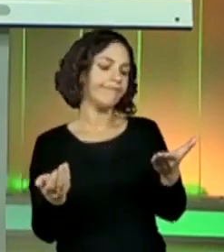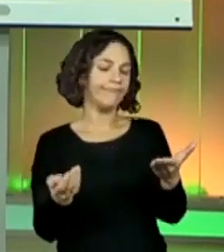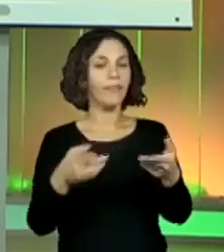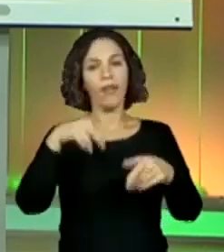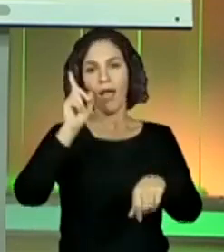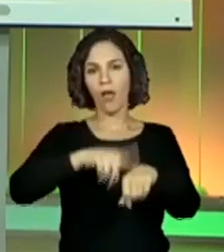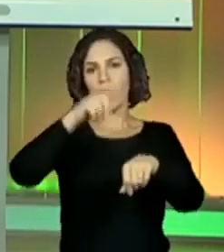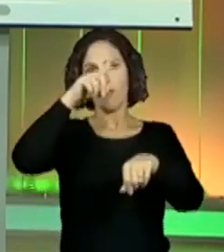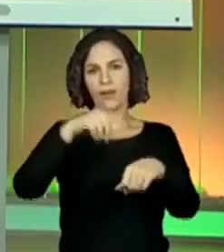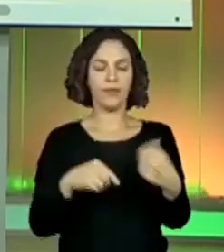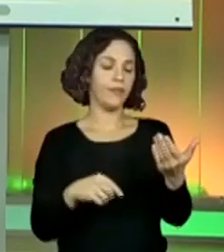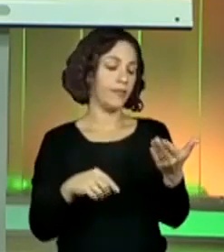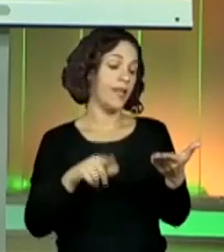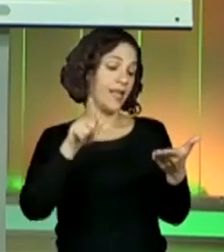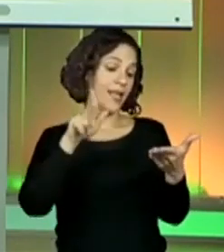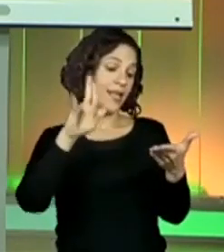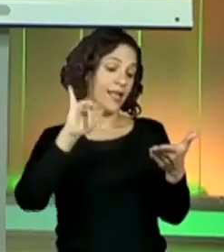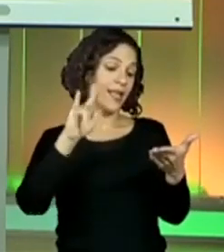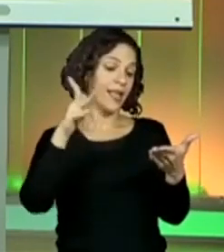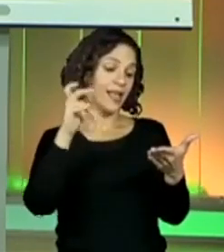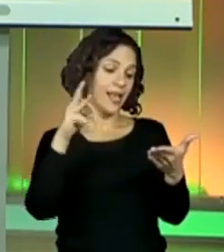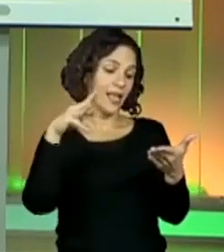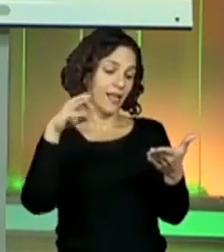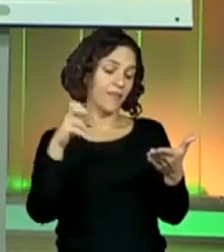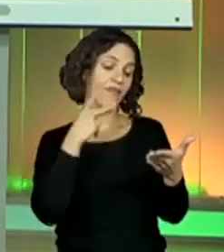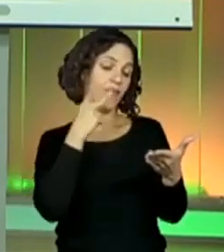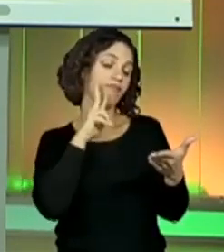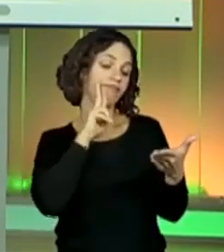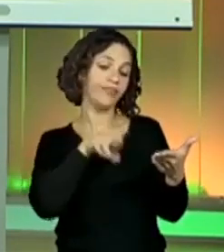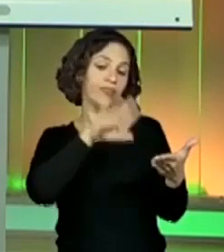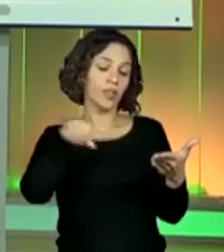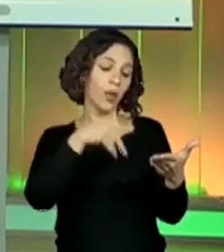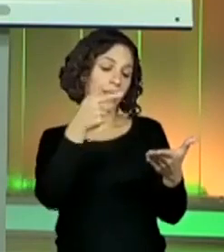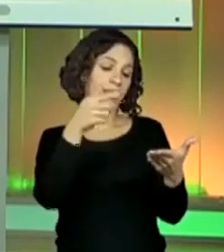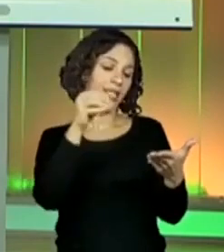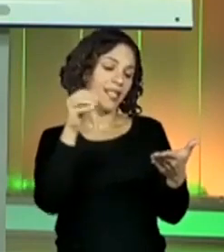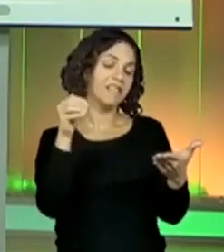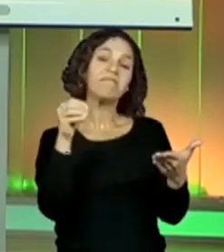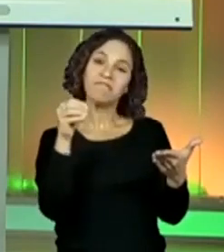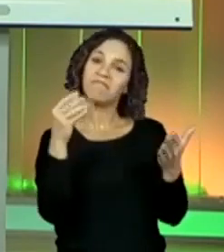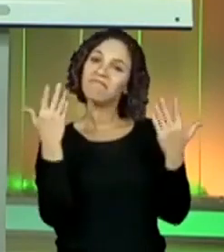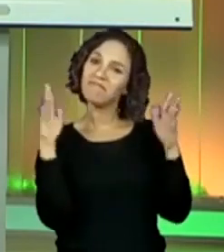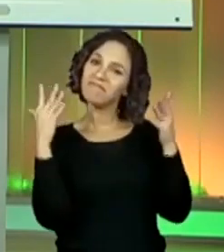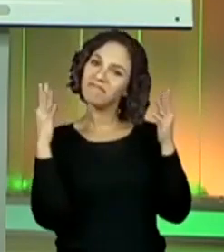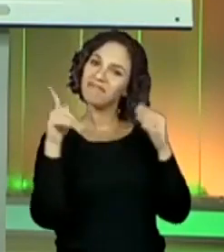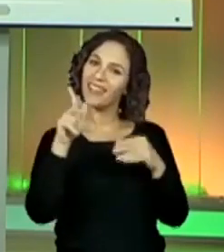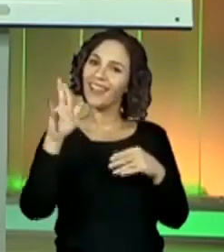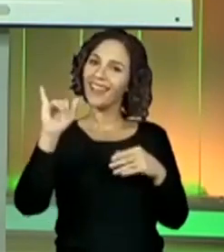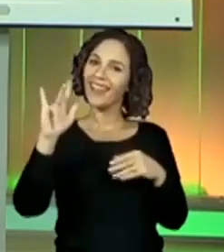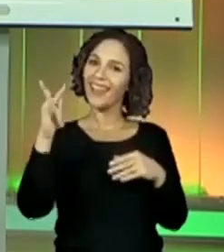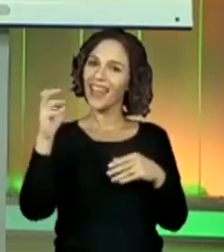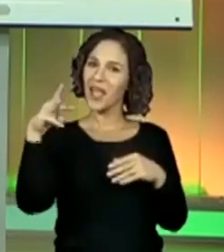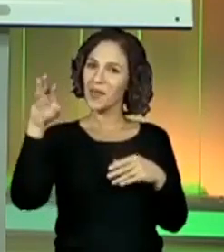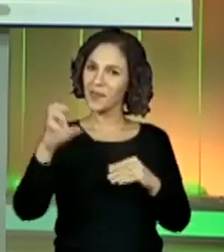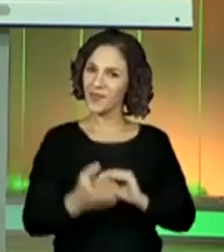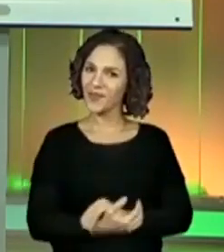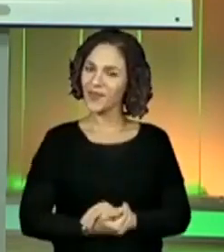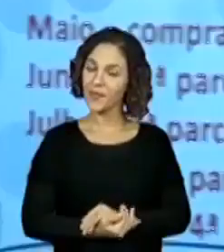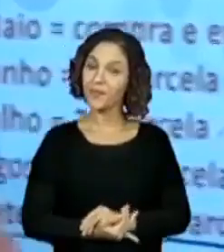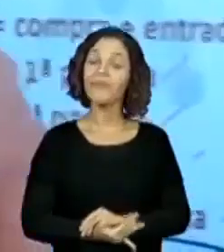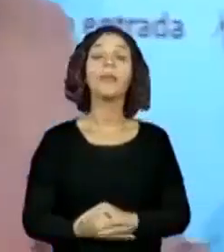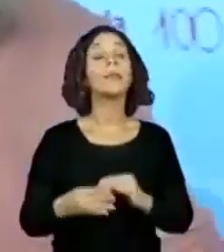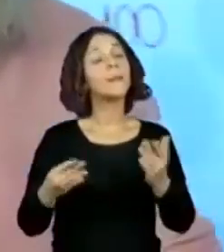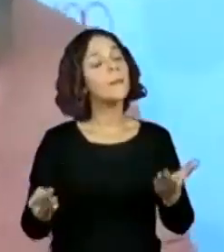reais no ato. E o Guilherme disse que vai dar 700 reais, né? Parabéns aí, viu, Guilherme? Muito bom. Gente,